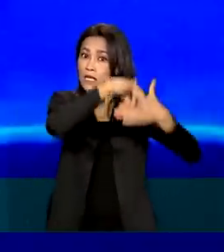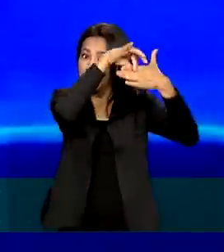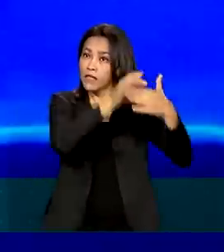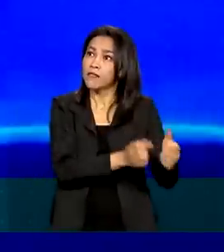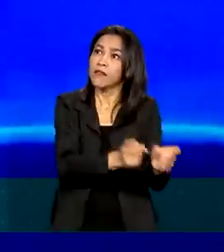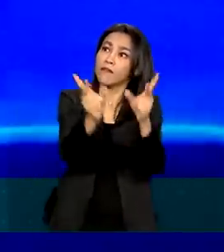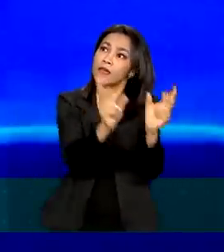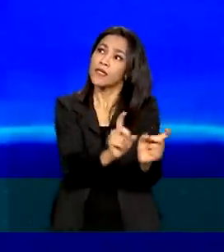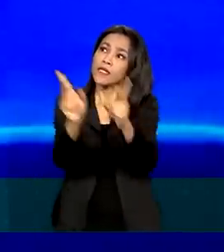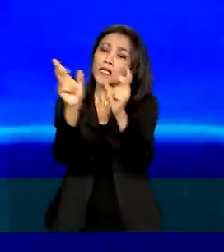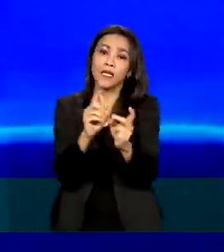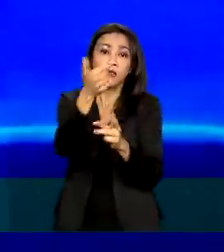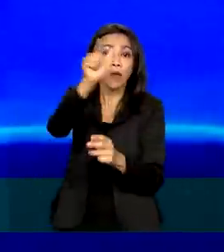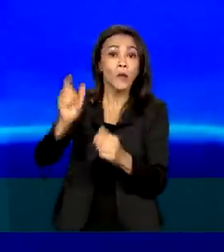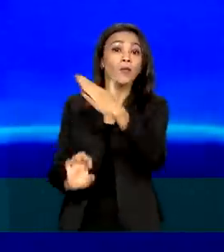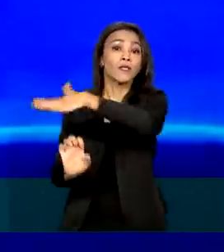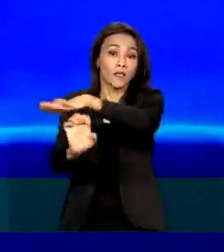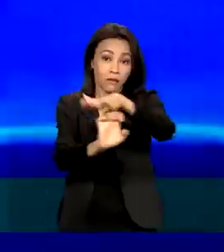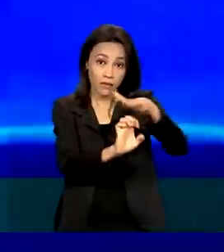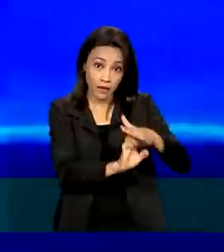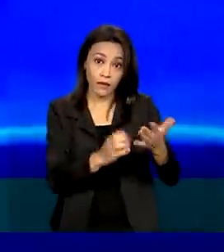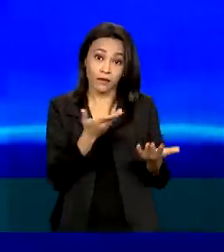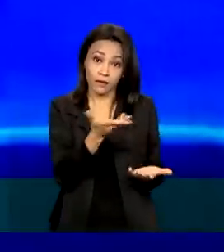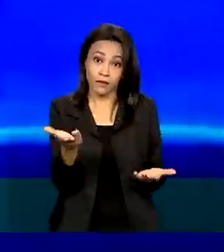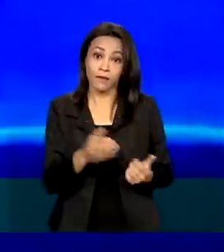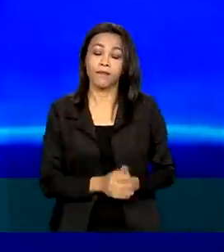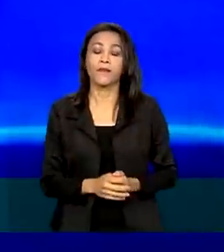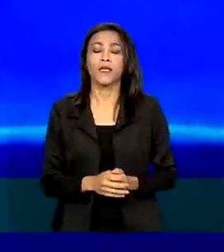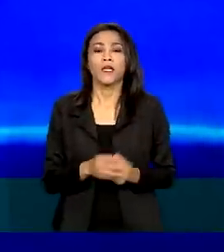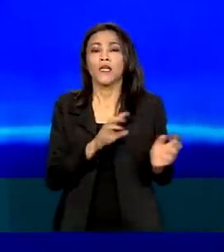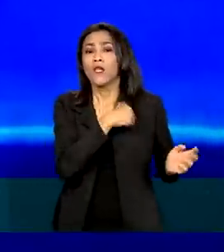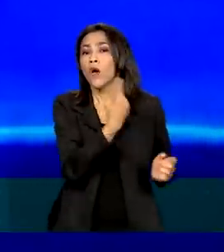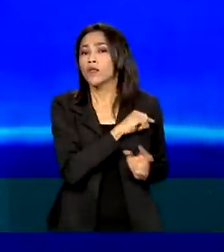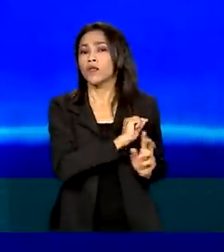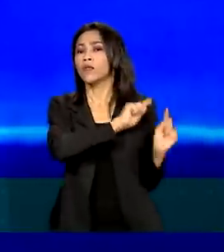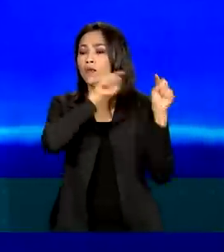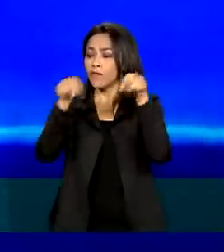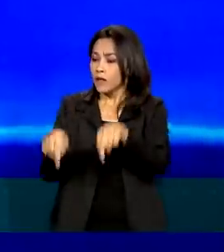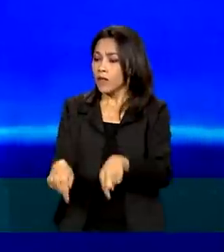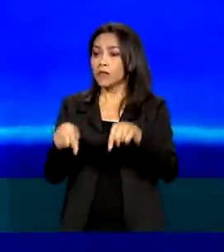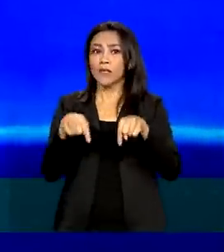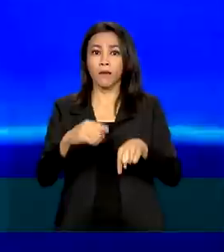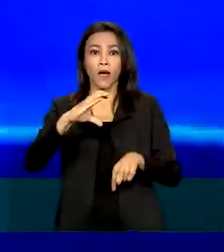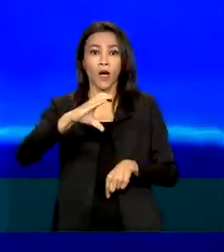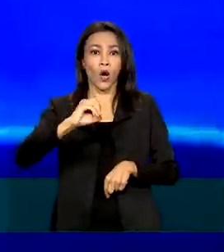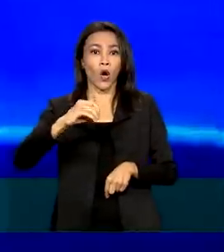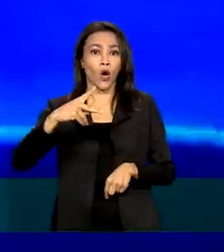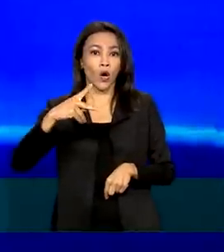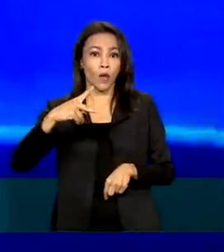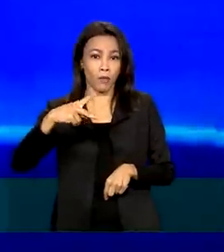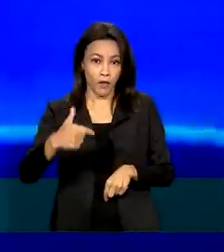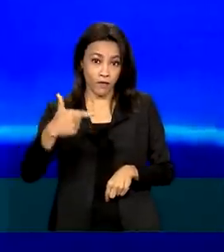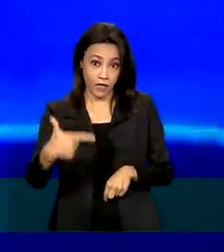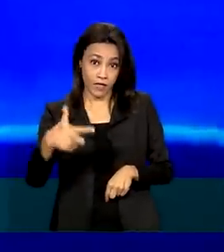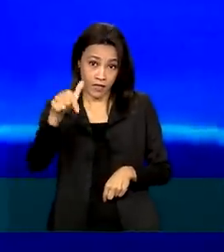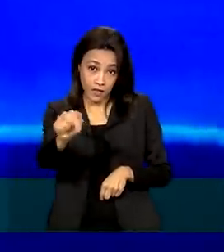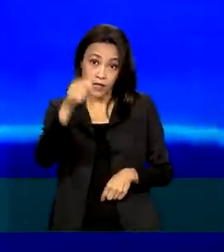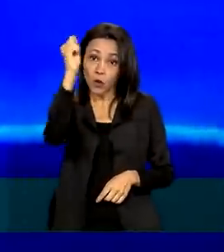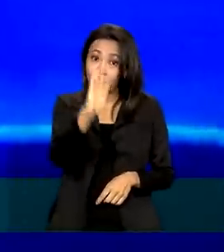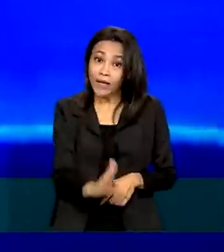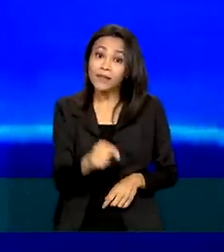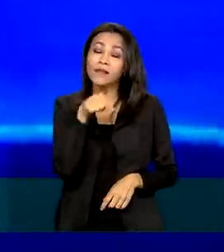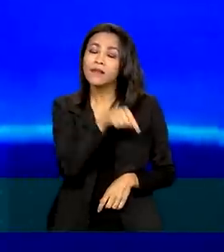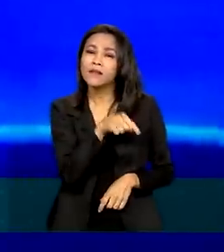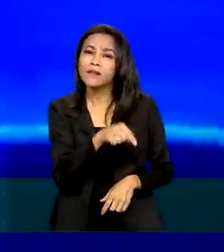países e empresas poluidoras. Trouxemos para a COP do Clima, para a COP 27, o Brasil das energias verdes, com